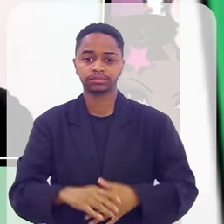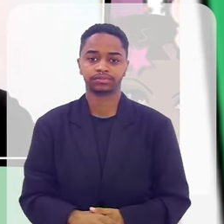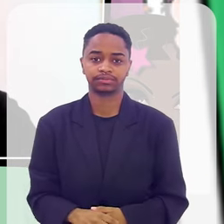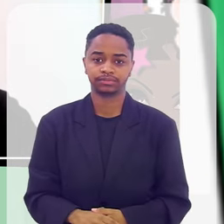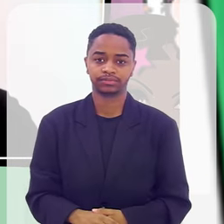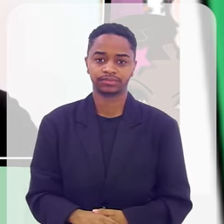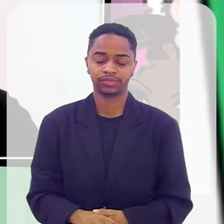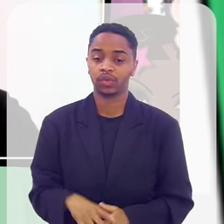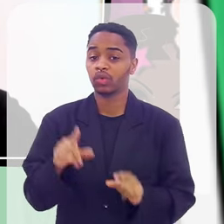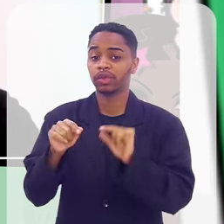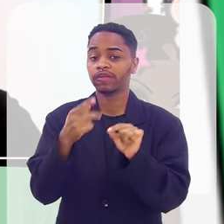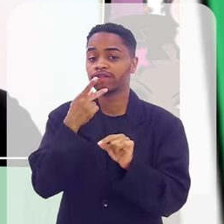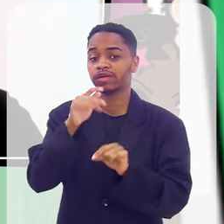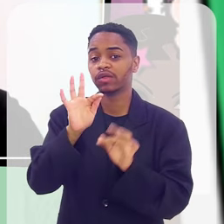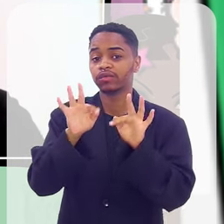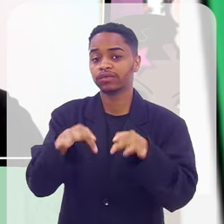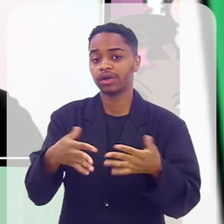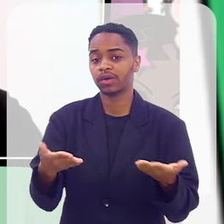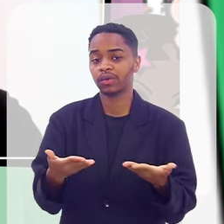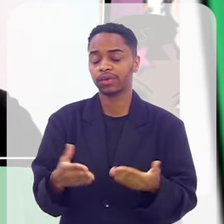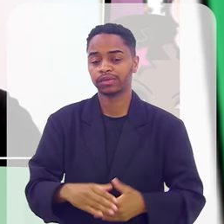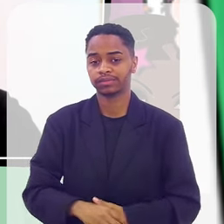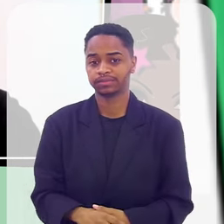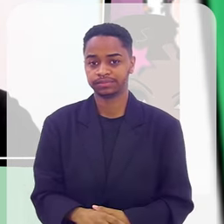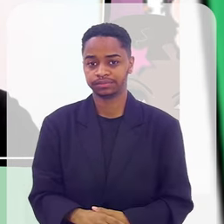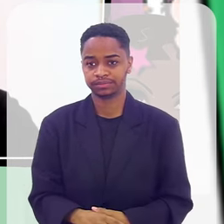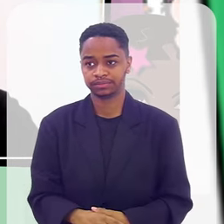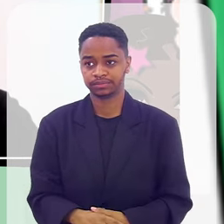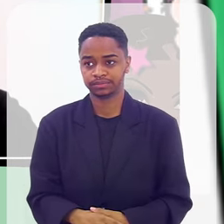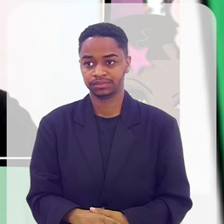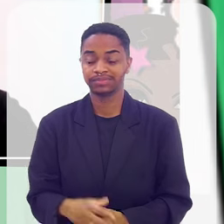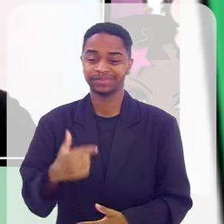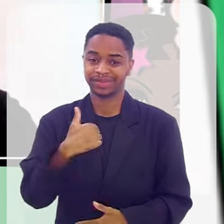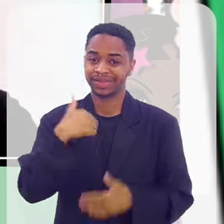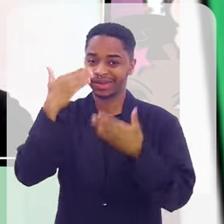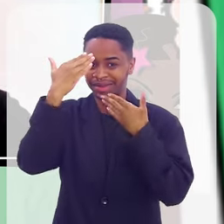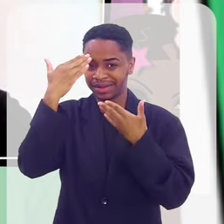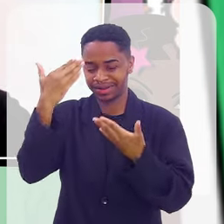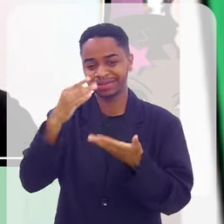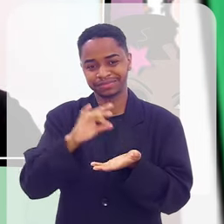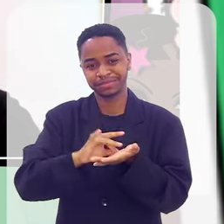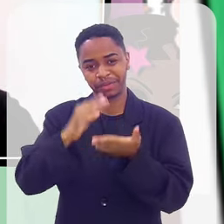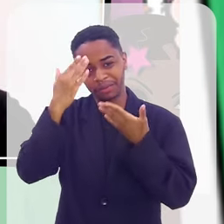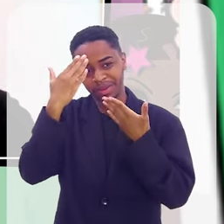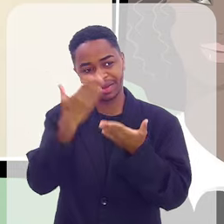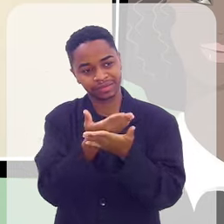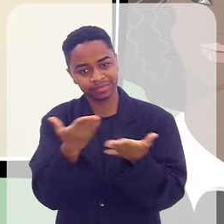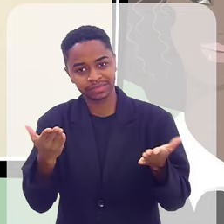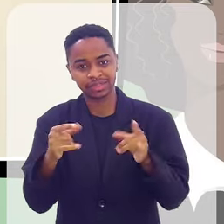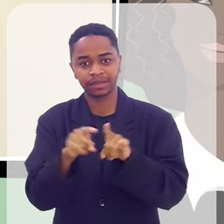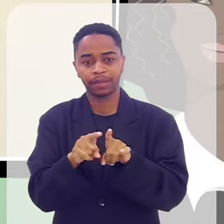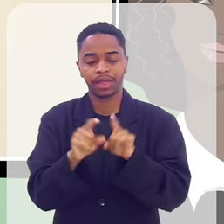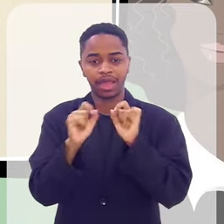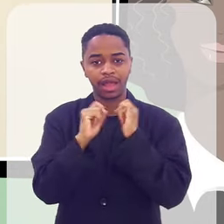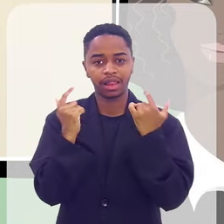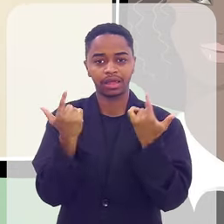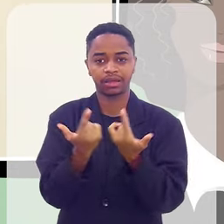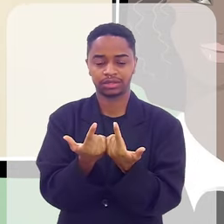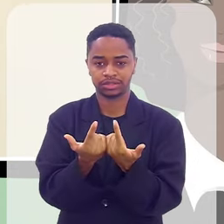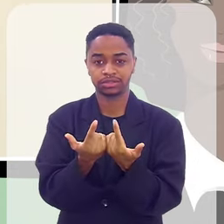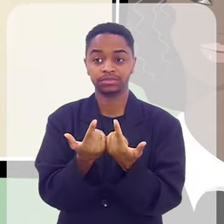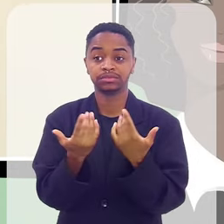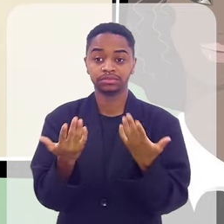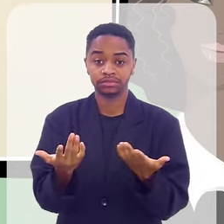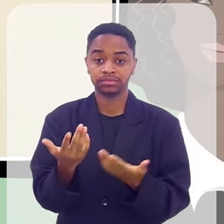distribuir. Suas considerações finais, por gentileza, Ilda. Eu que agradeço. Muito obrigada a você, a Alege, né?